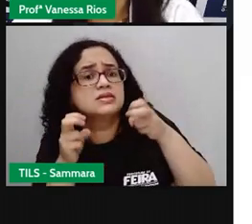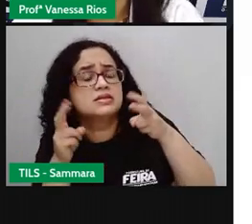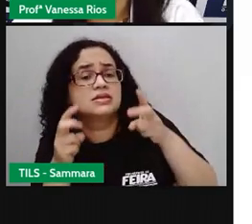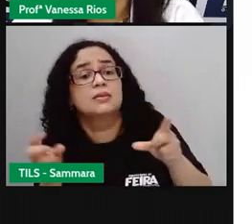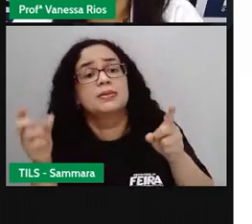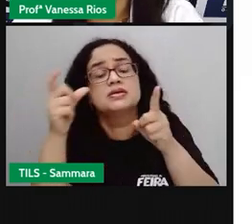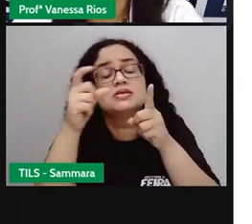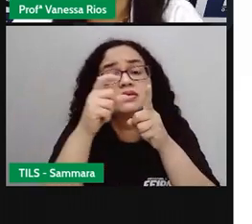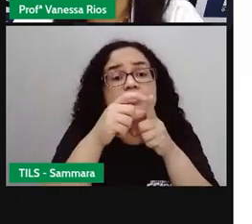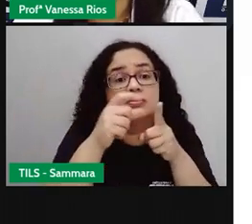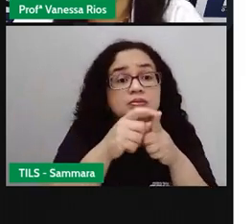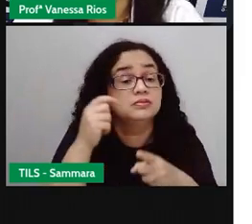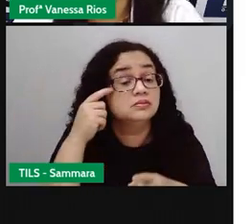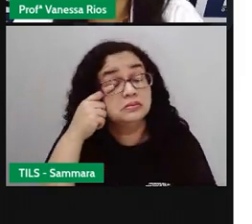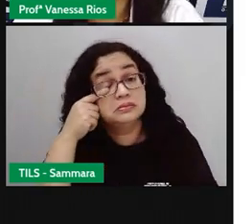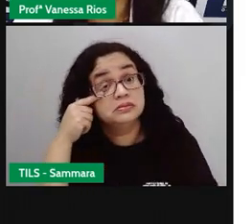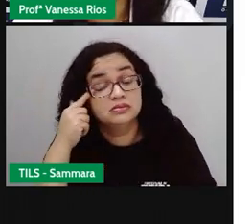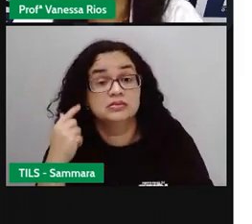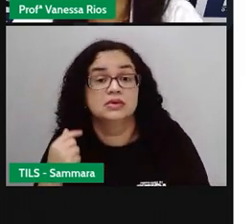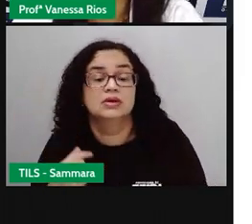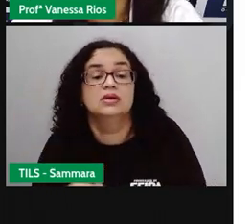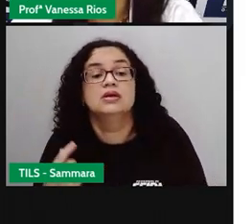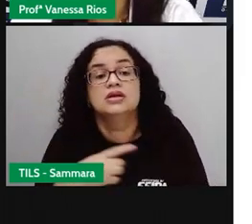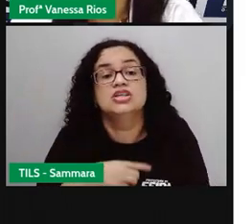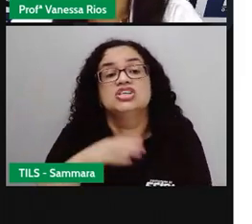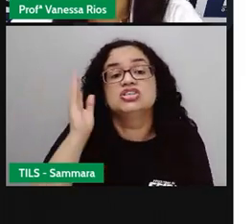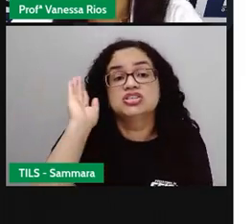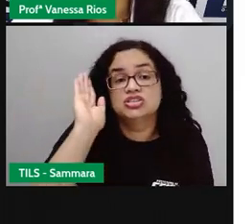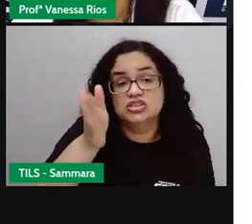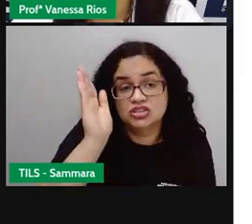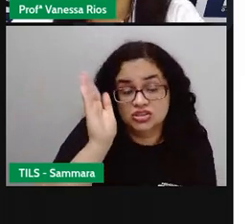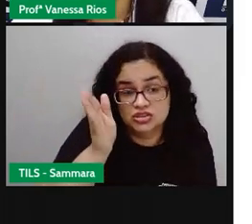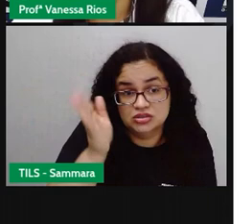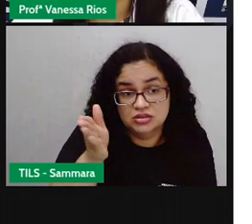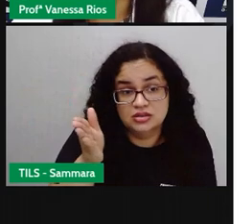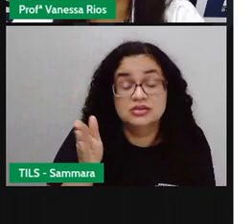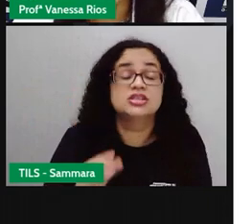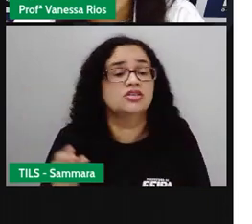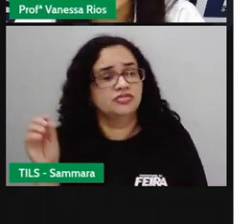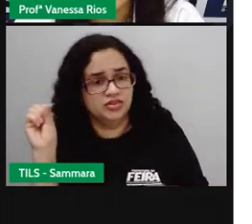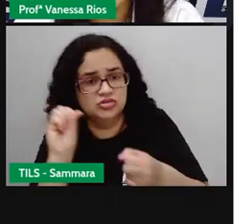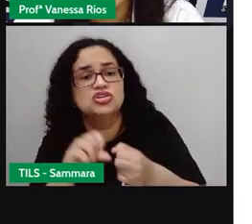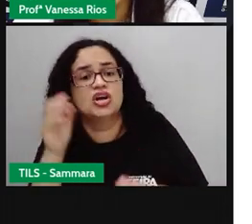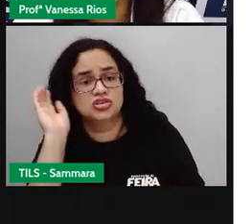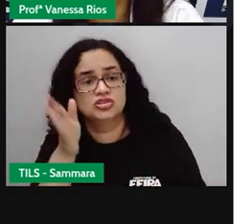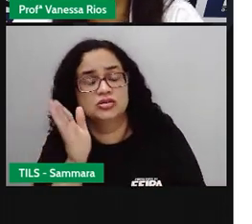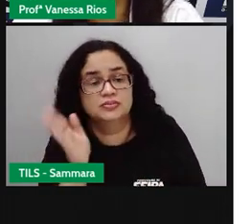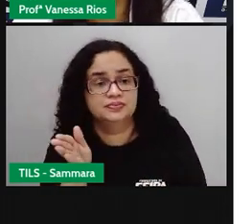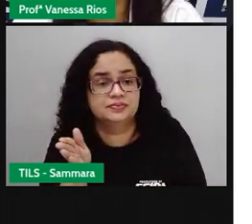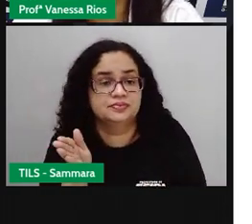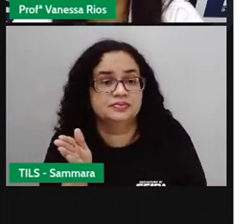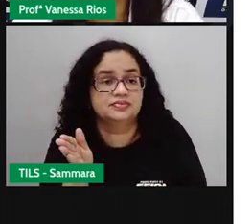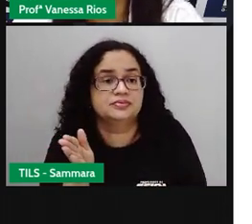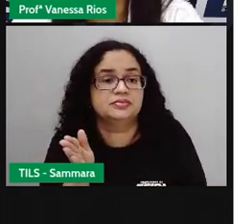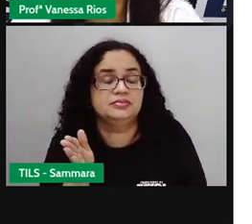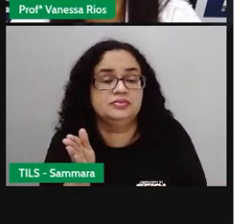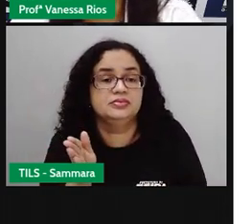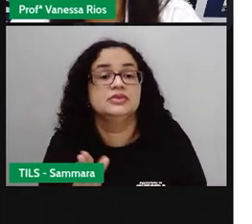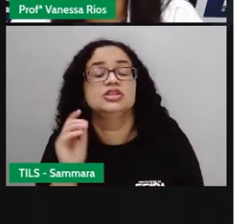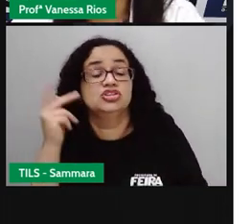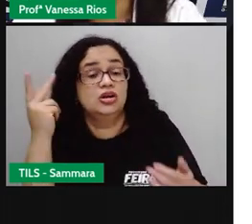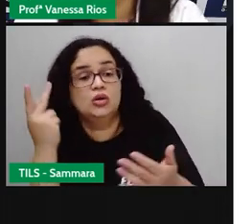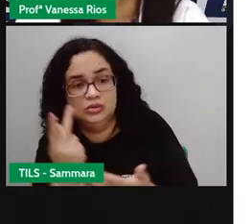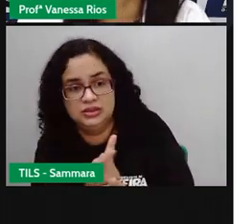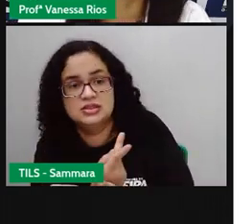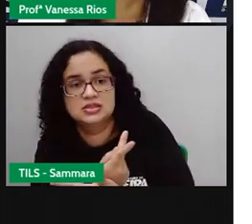consegue perceber que elas indicam ações que já foram realizadas. Então, indica algo que